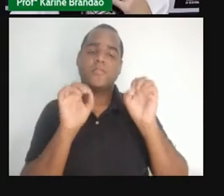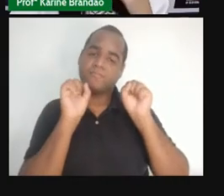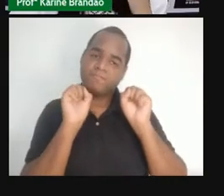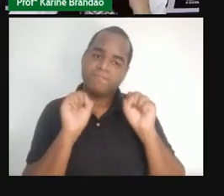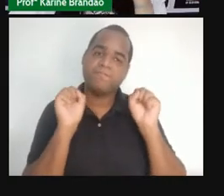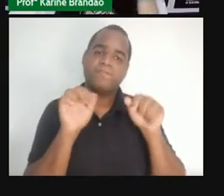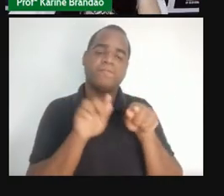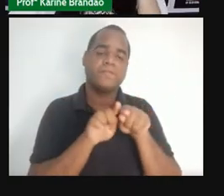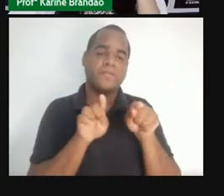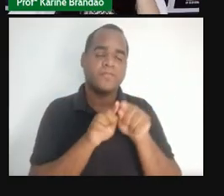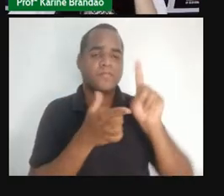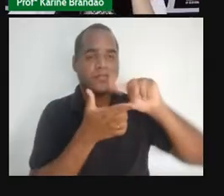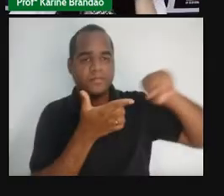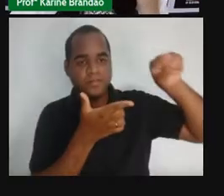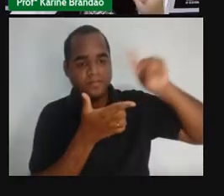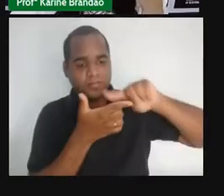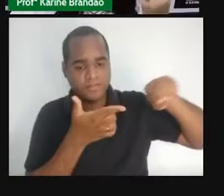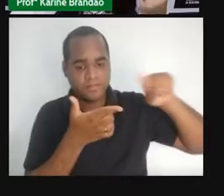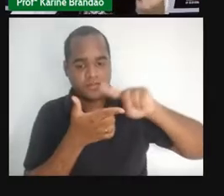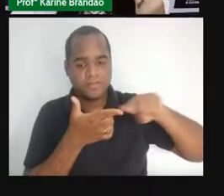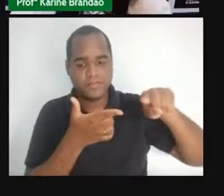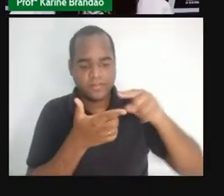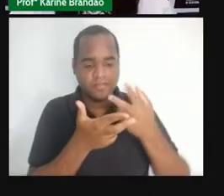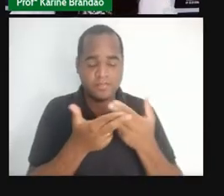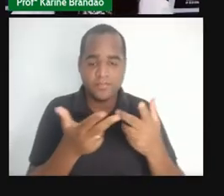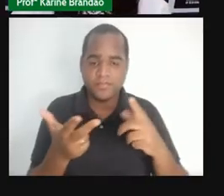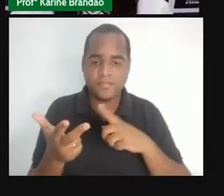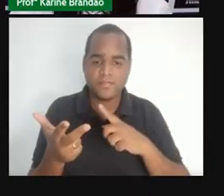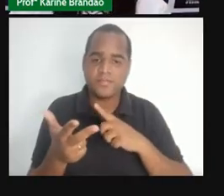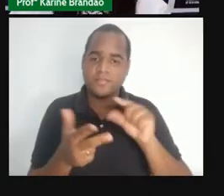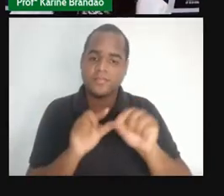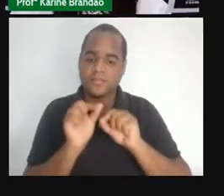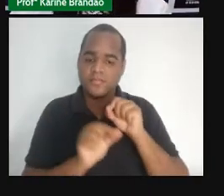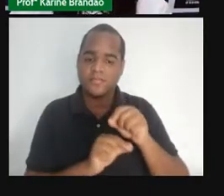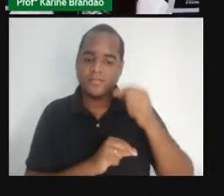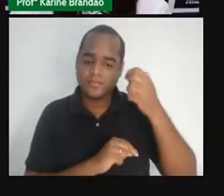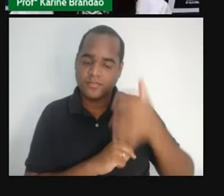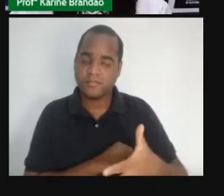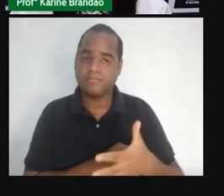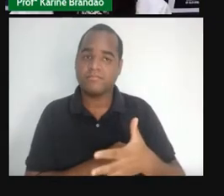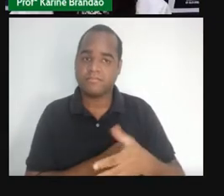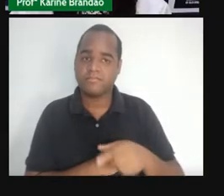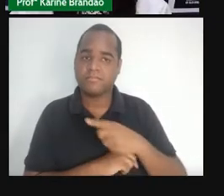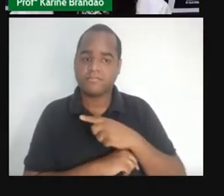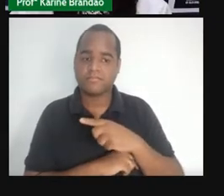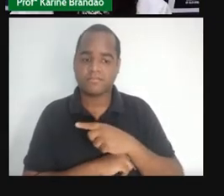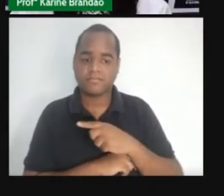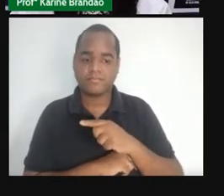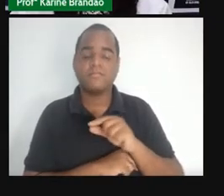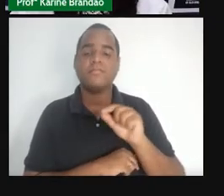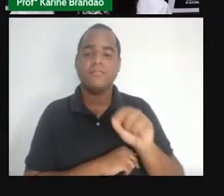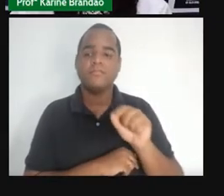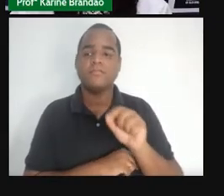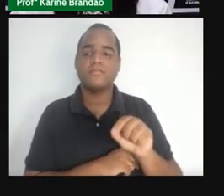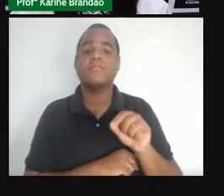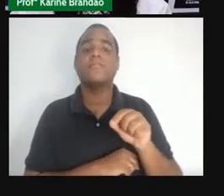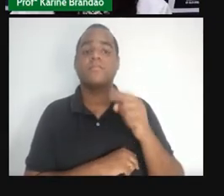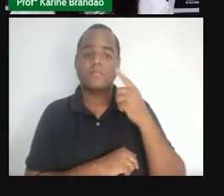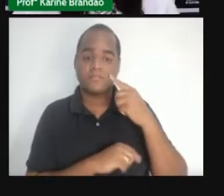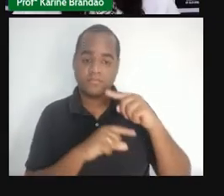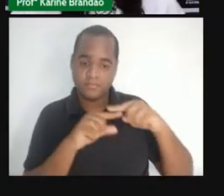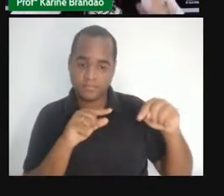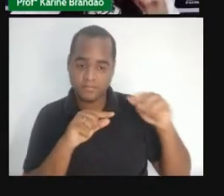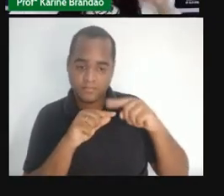estão sendo um problema e chama-se a atenção aqui nessa questão a quê? As manicures e os podólogos.